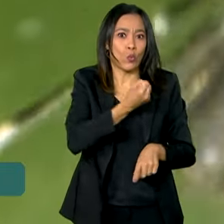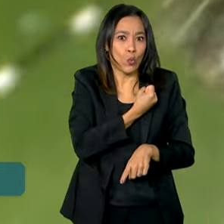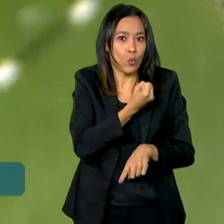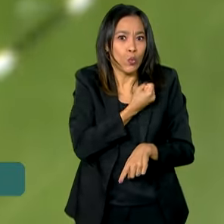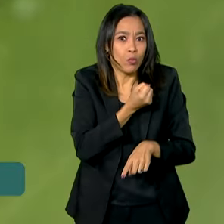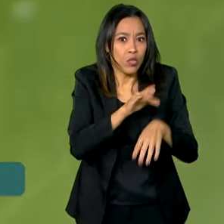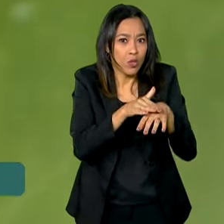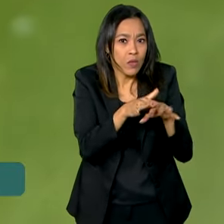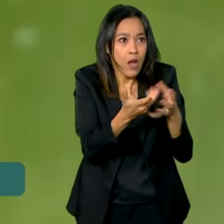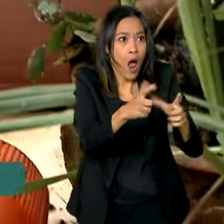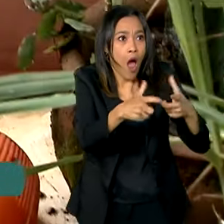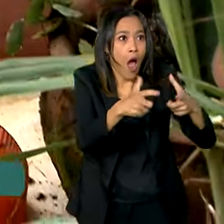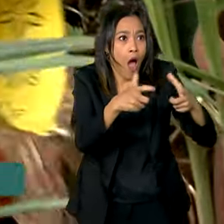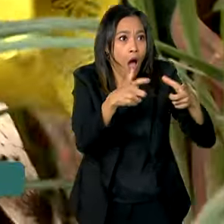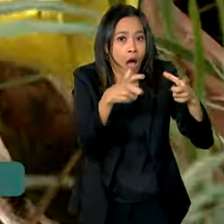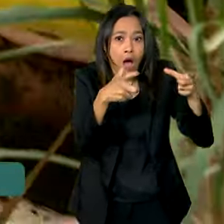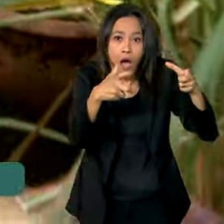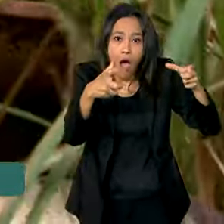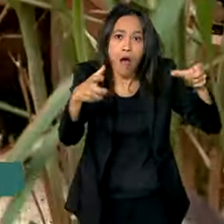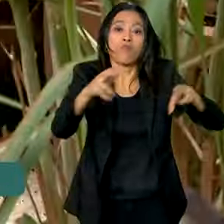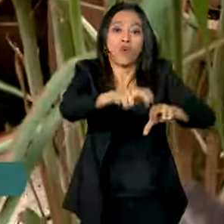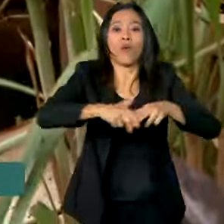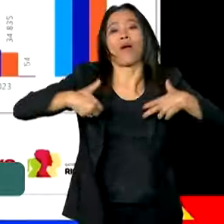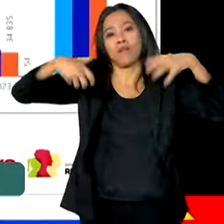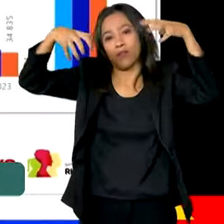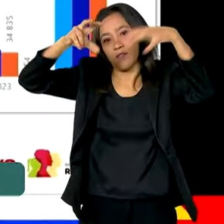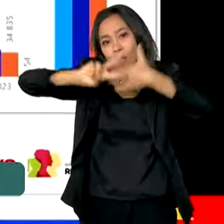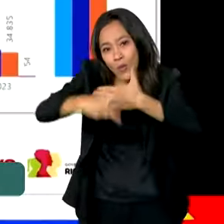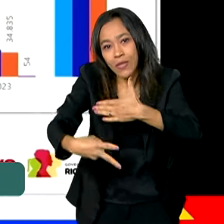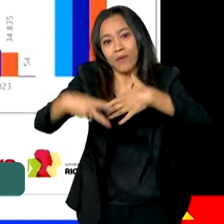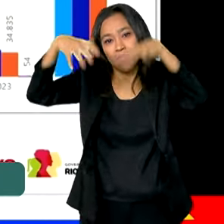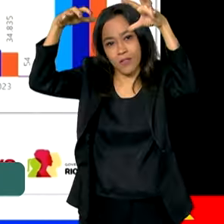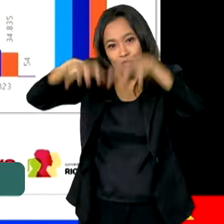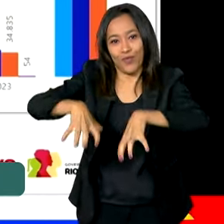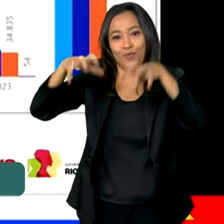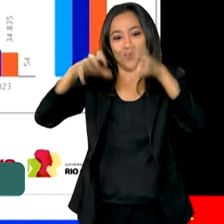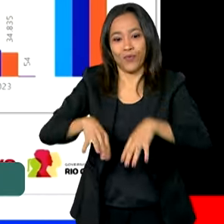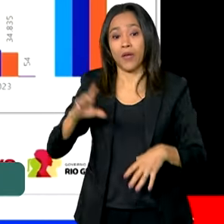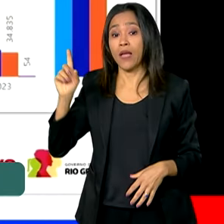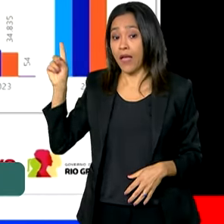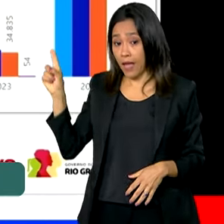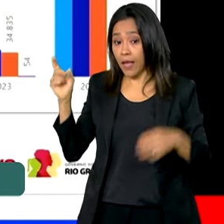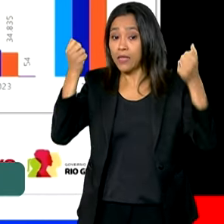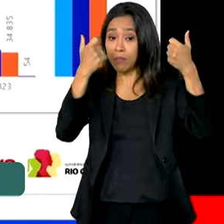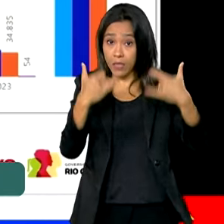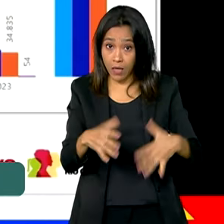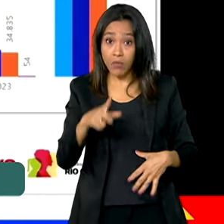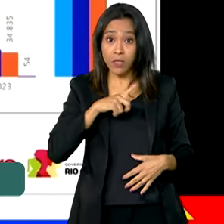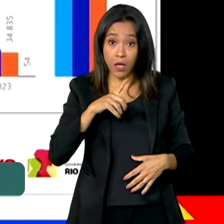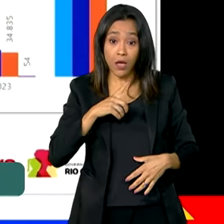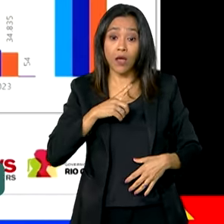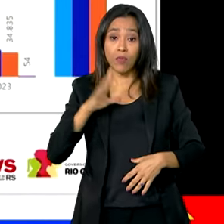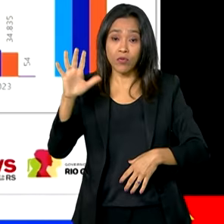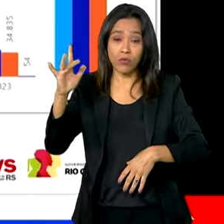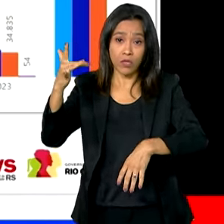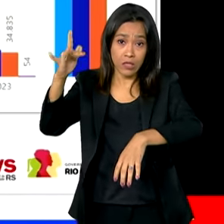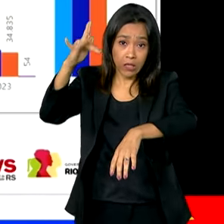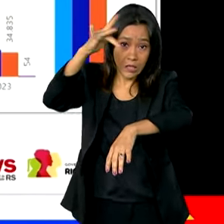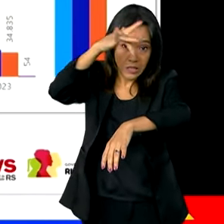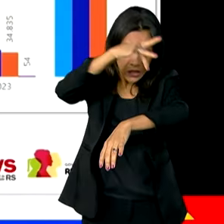casos saltarem após as enchentes. A gente tem dengue no Estado do Rio Grande do Sul desde 2007,